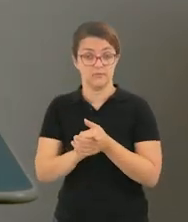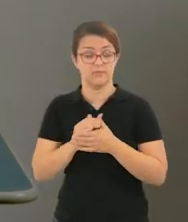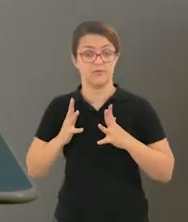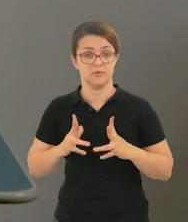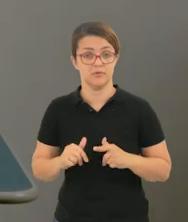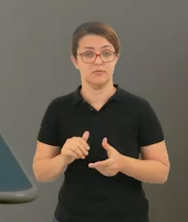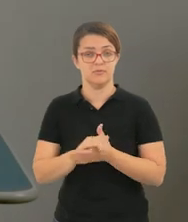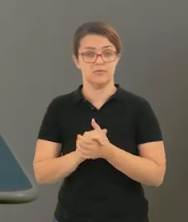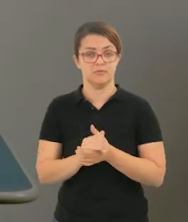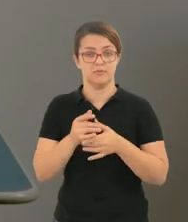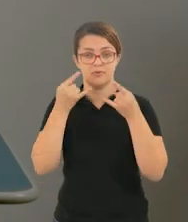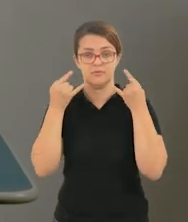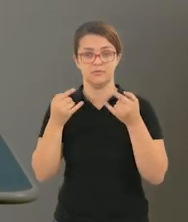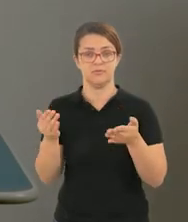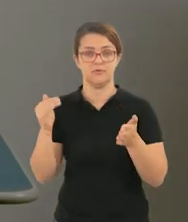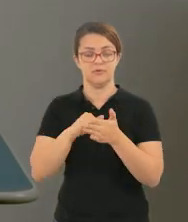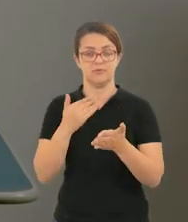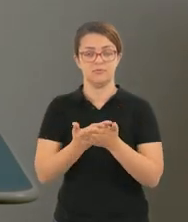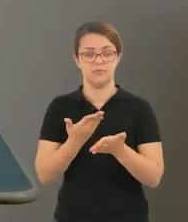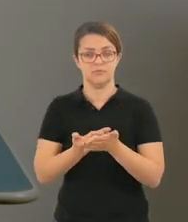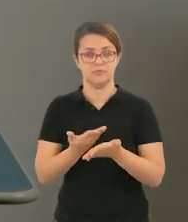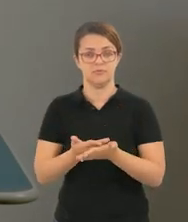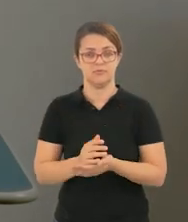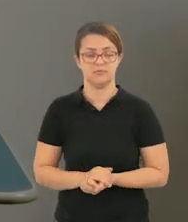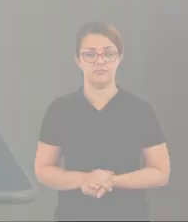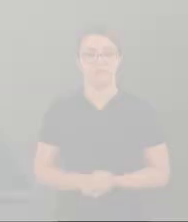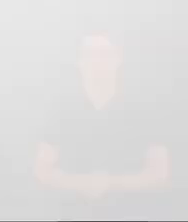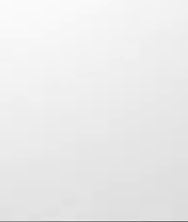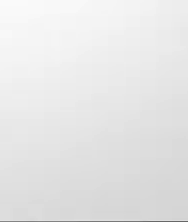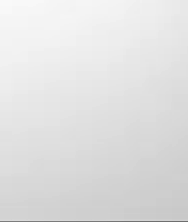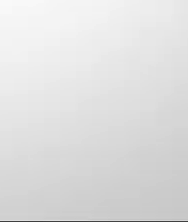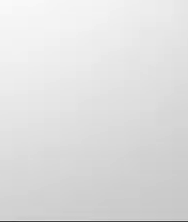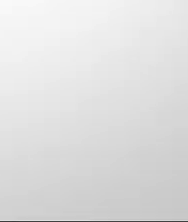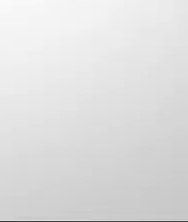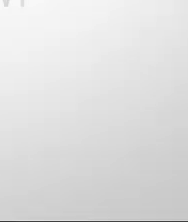máscara e lavar sempre as mãos. Até a próxima aula. Bye, bye!